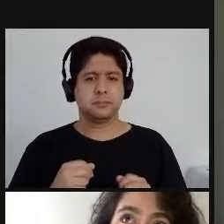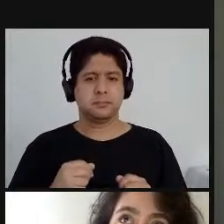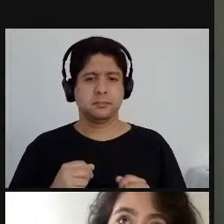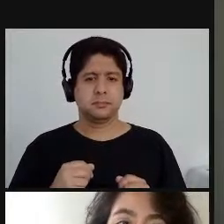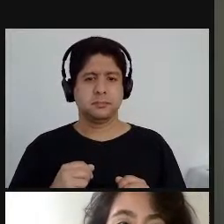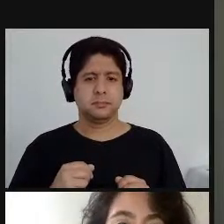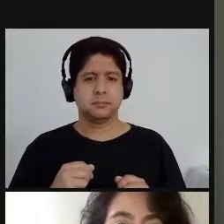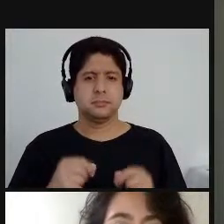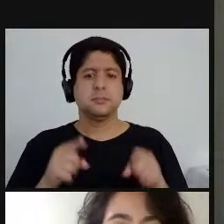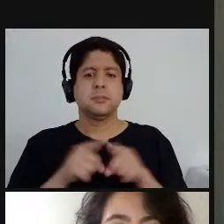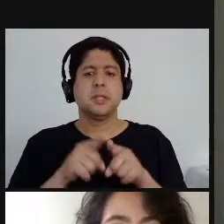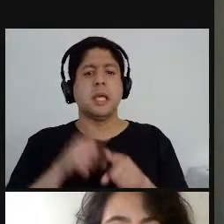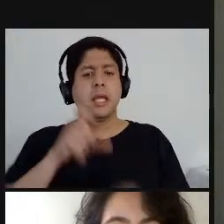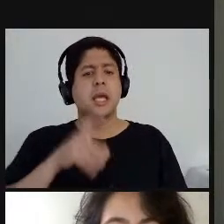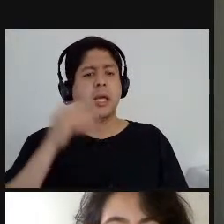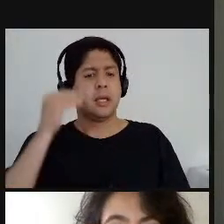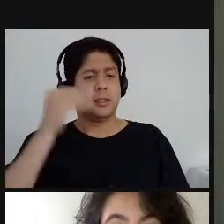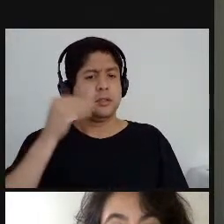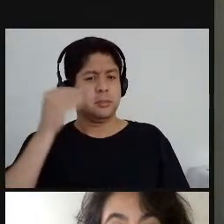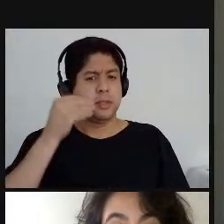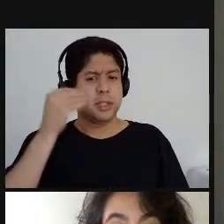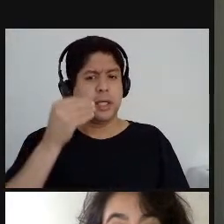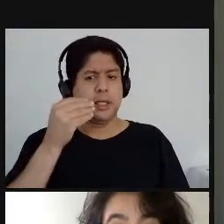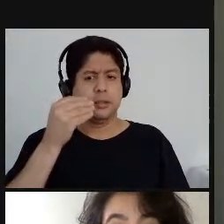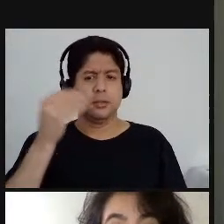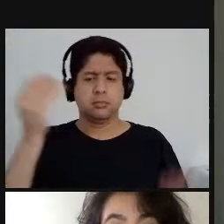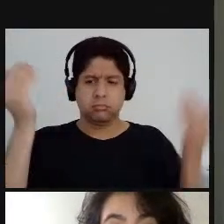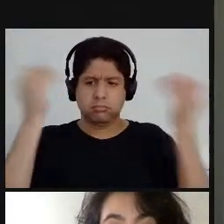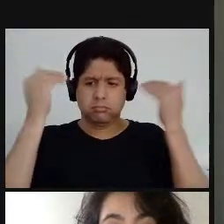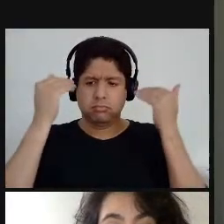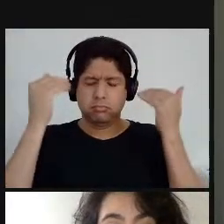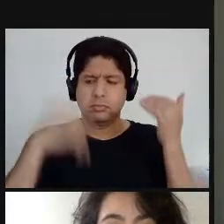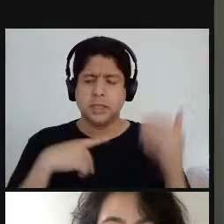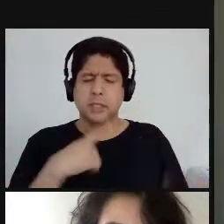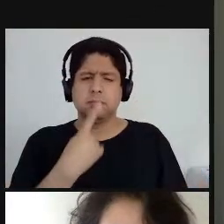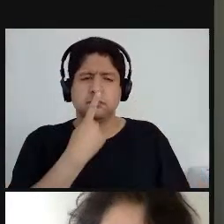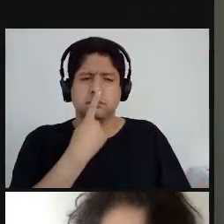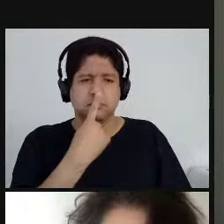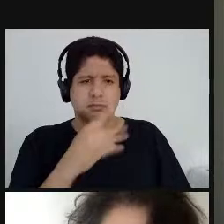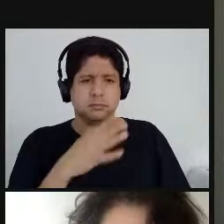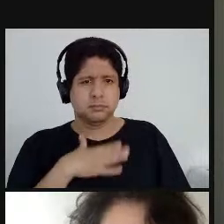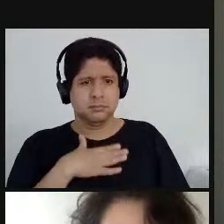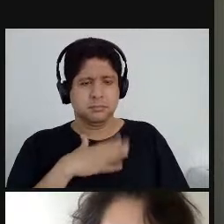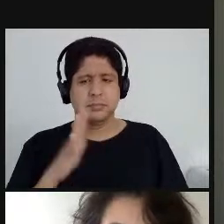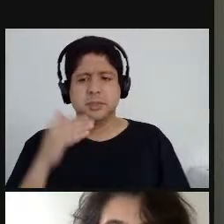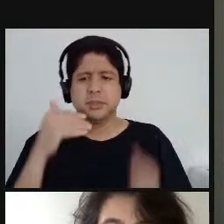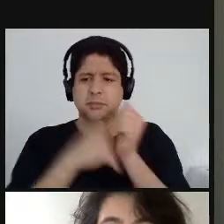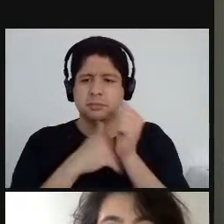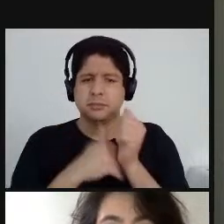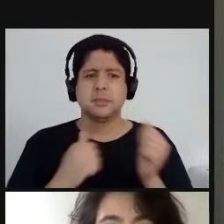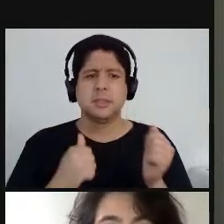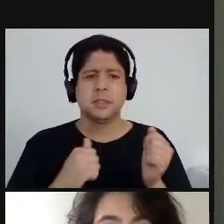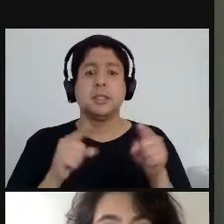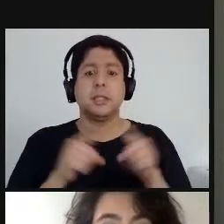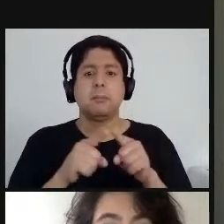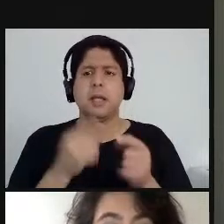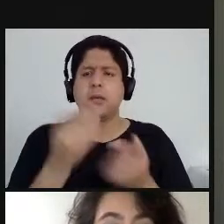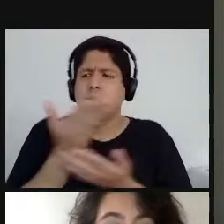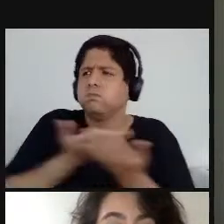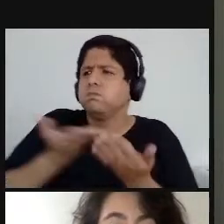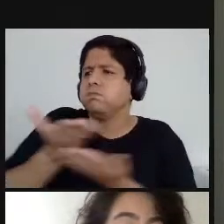experiências extremamente íntimas e coletivas,